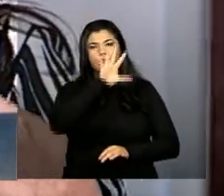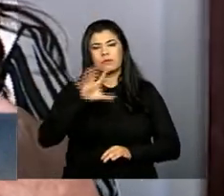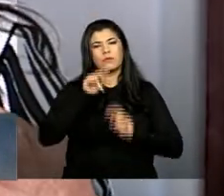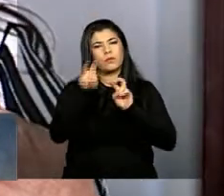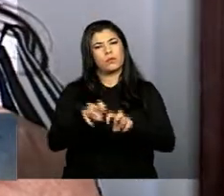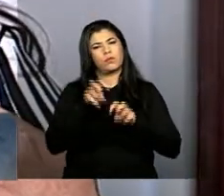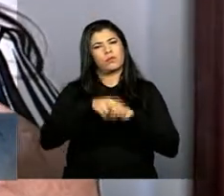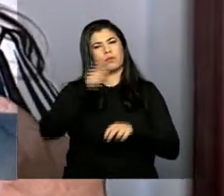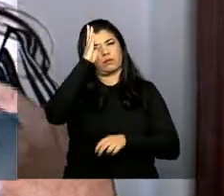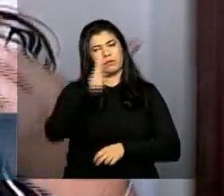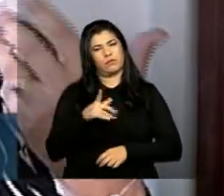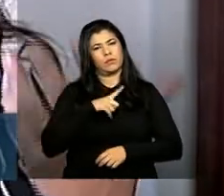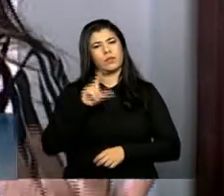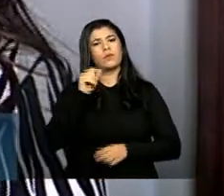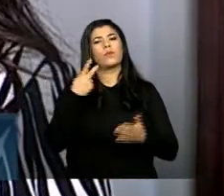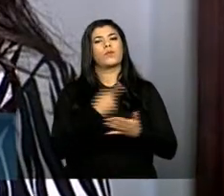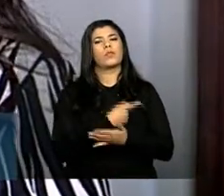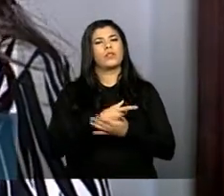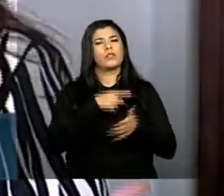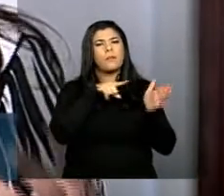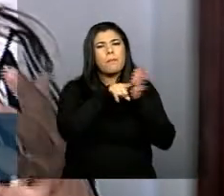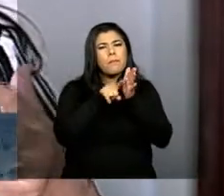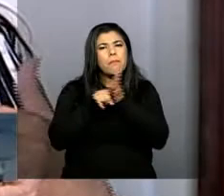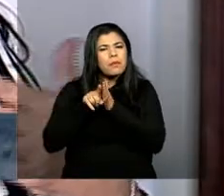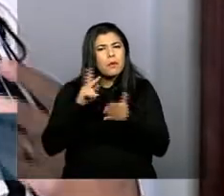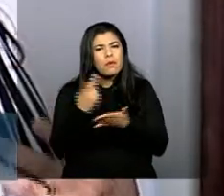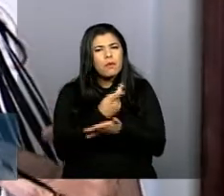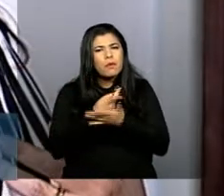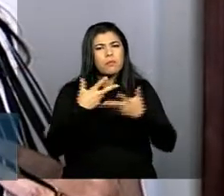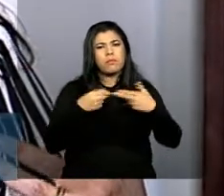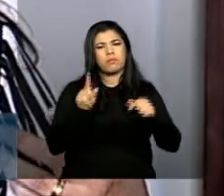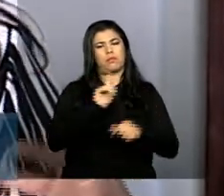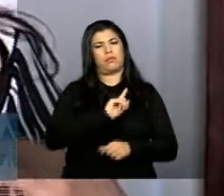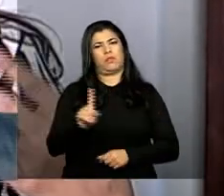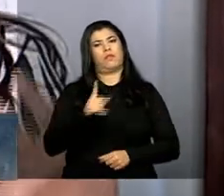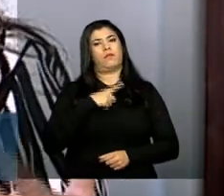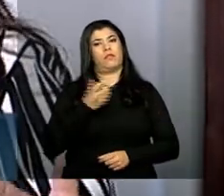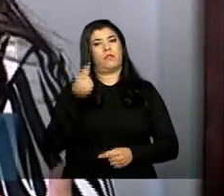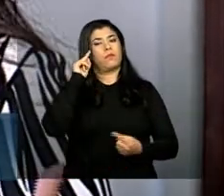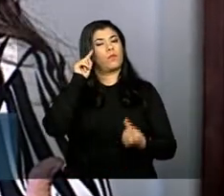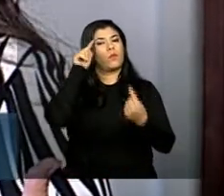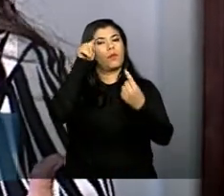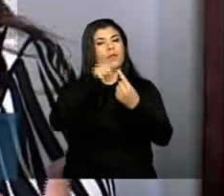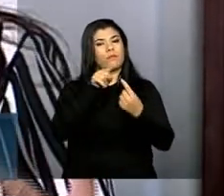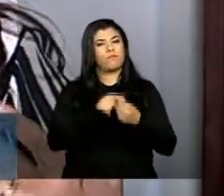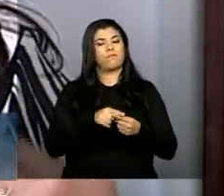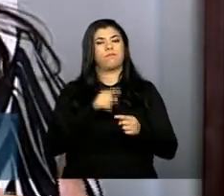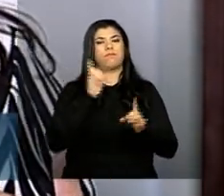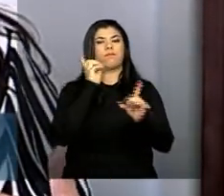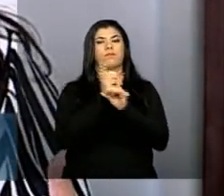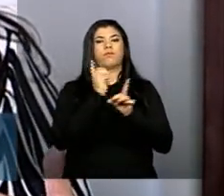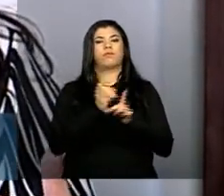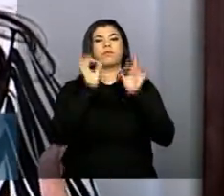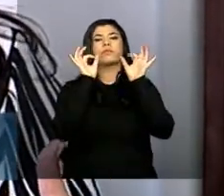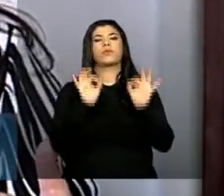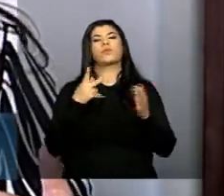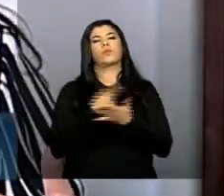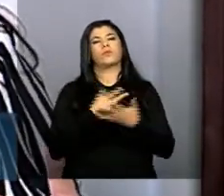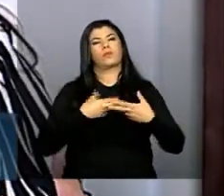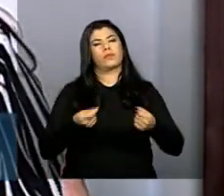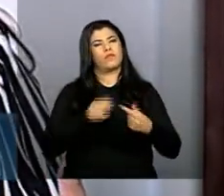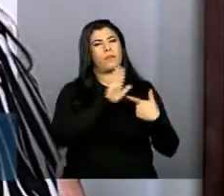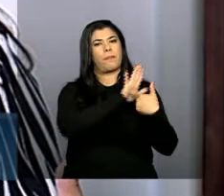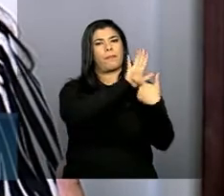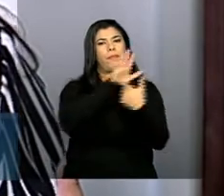nós não estamos atrás apenas do erro nós queremos principalmente encontrar os acertos e mostrar para o mundo os